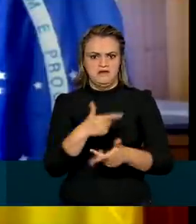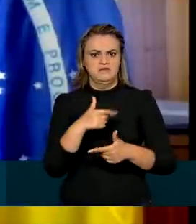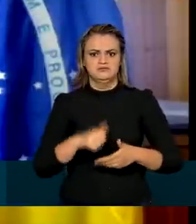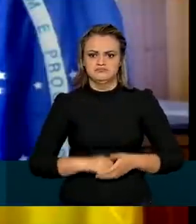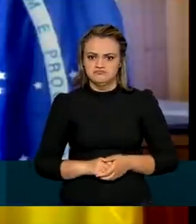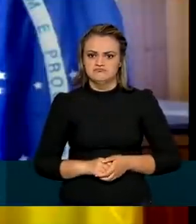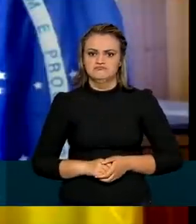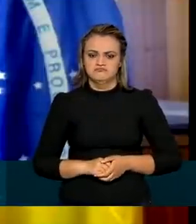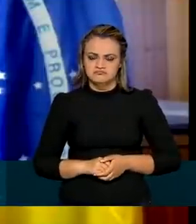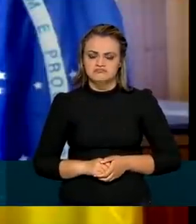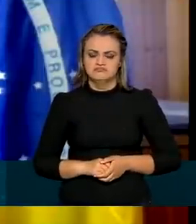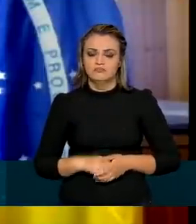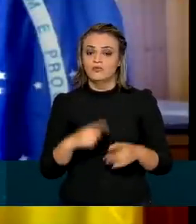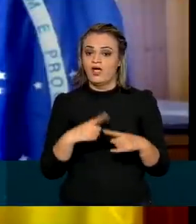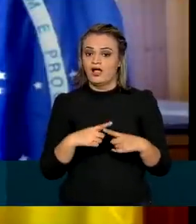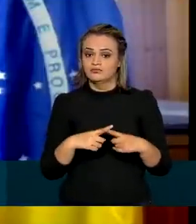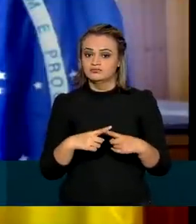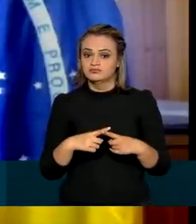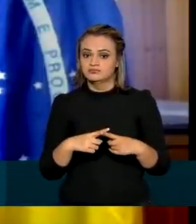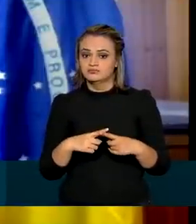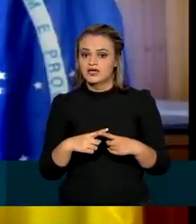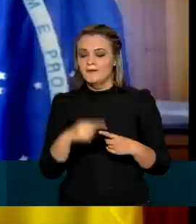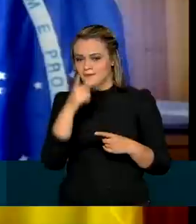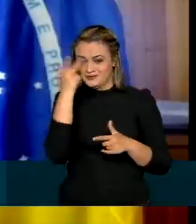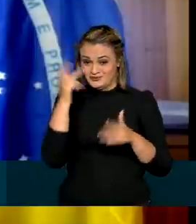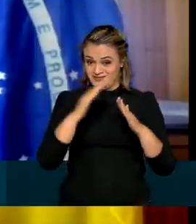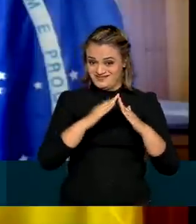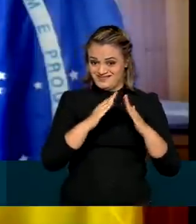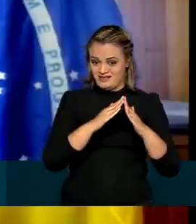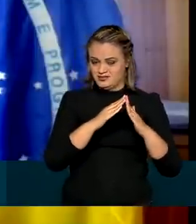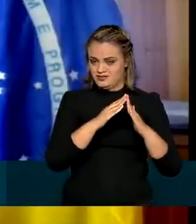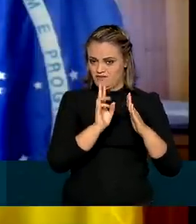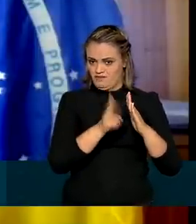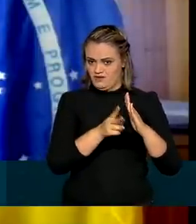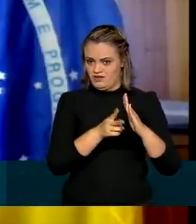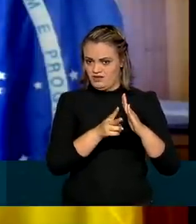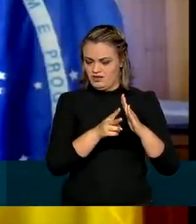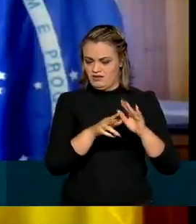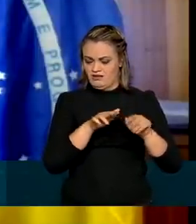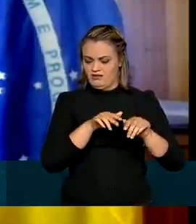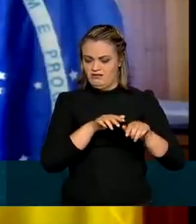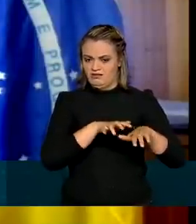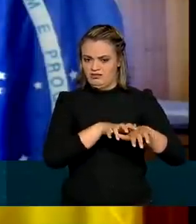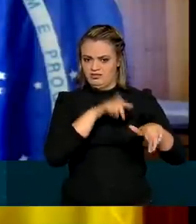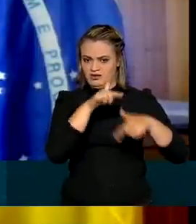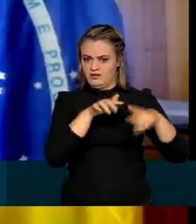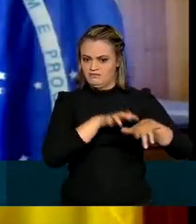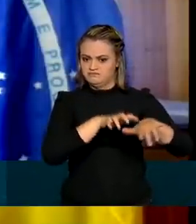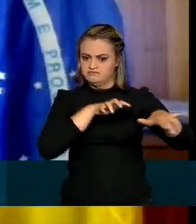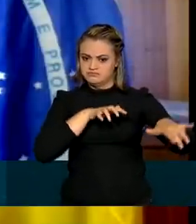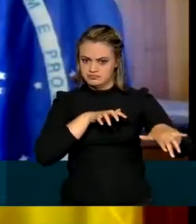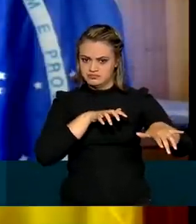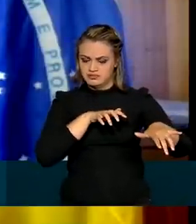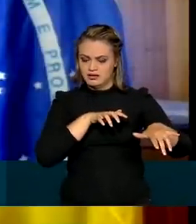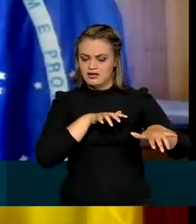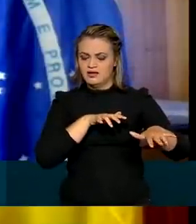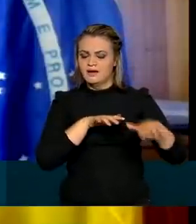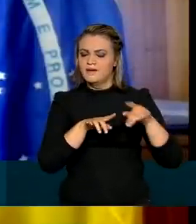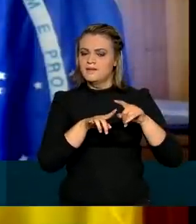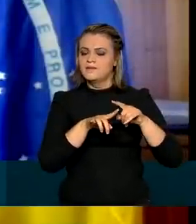público. Porque mesmo as pessoas em casa, em home office, fazendo trabalho à distância,